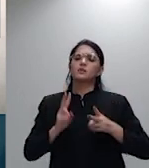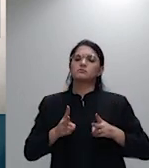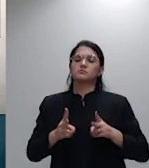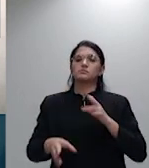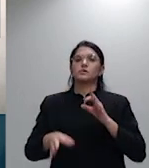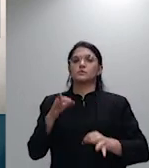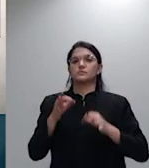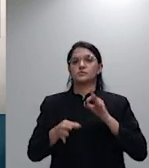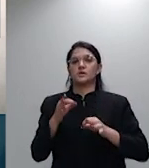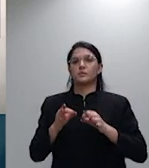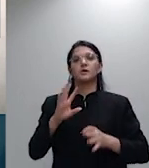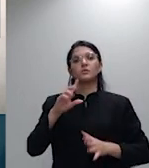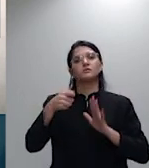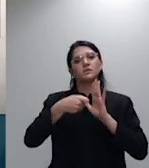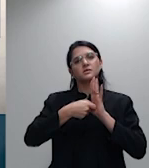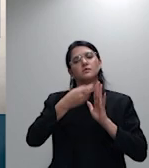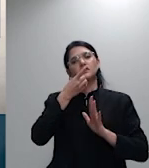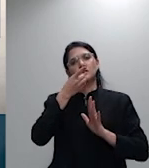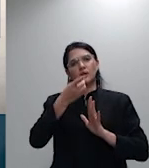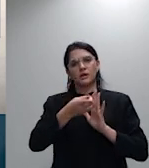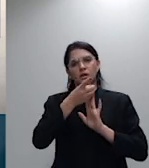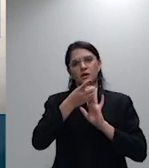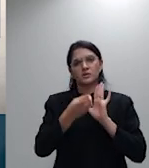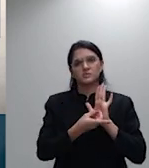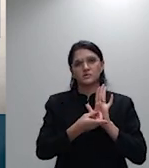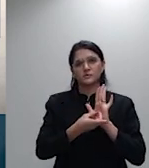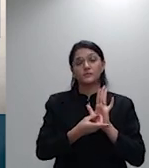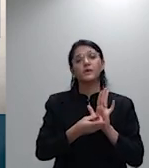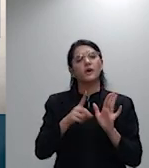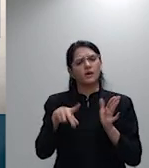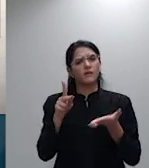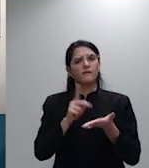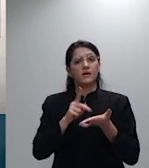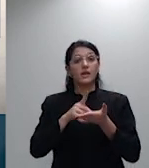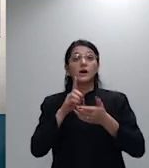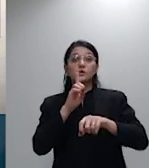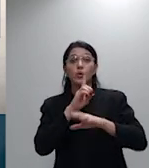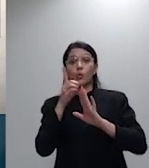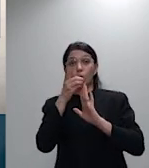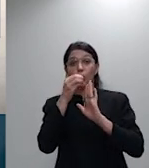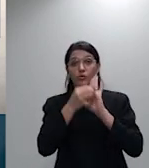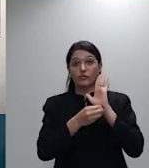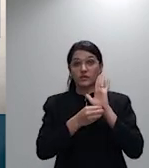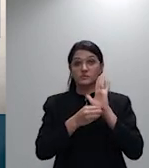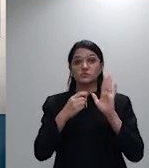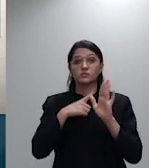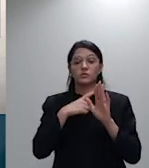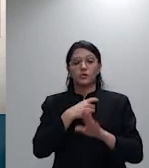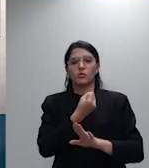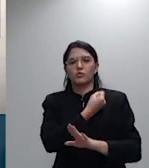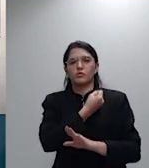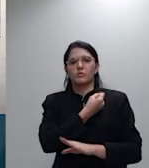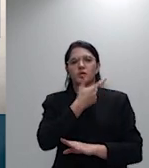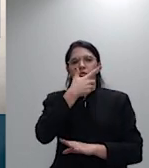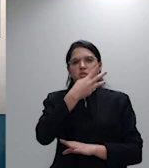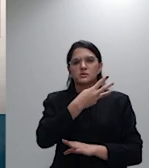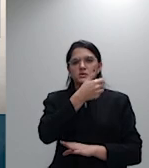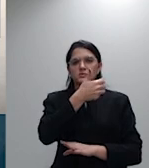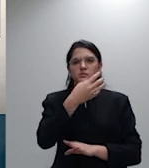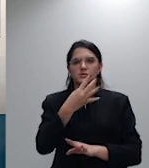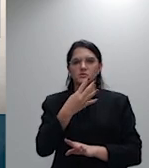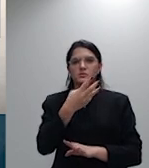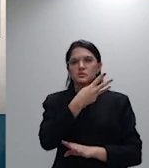o ofício de folhas 314-16 informa que a demanda está em andamento terá um desfecho em breve